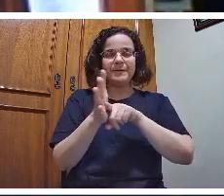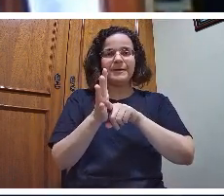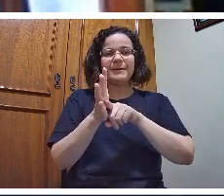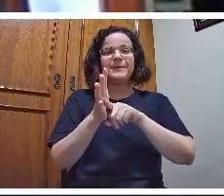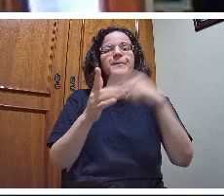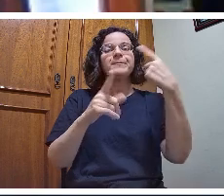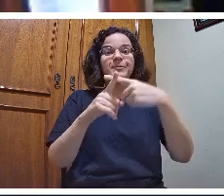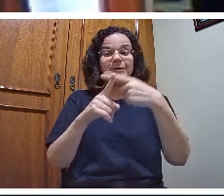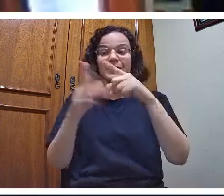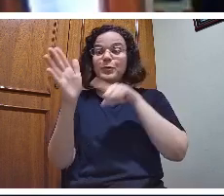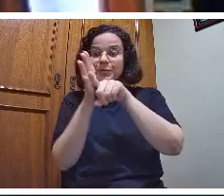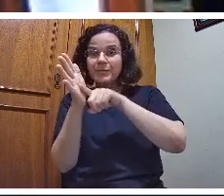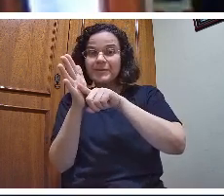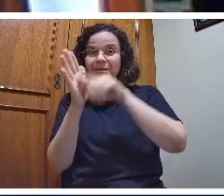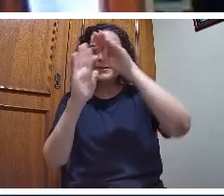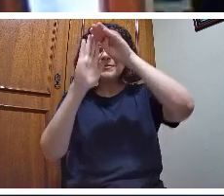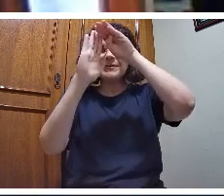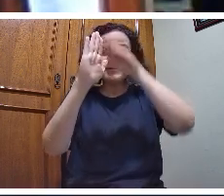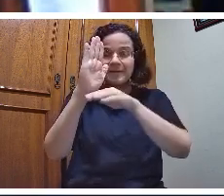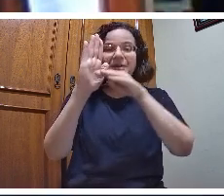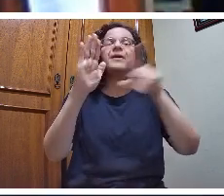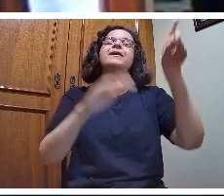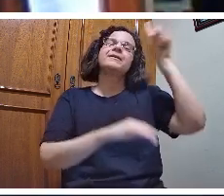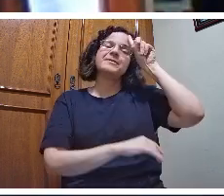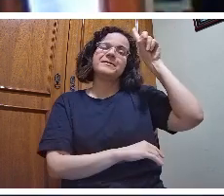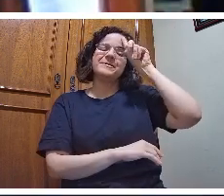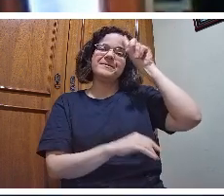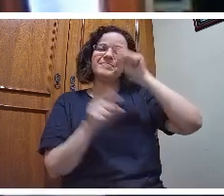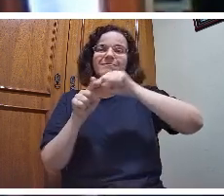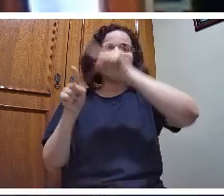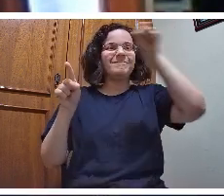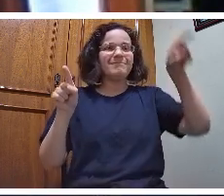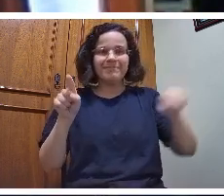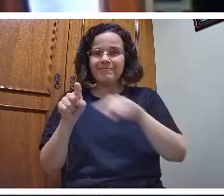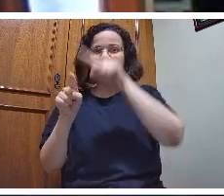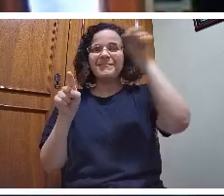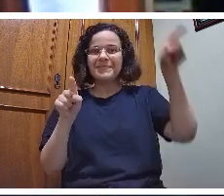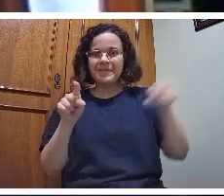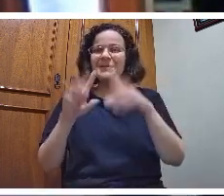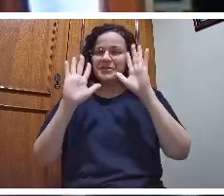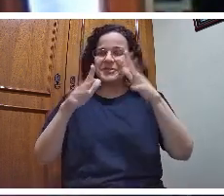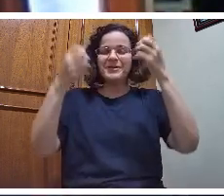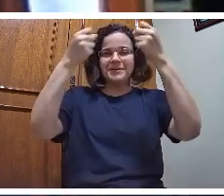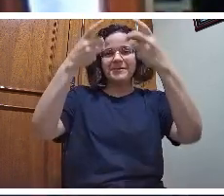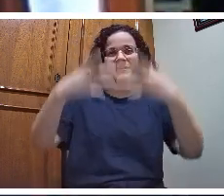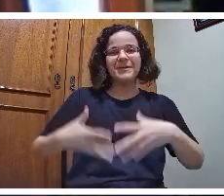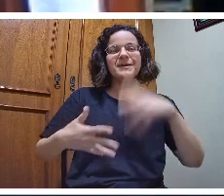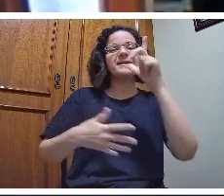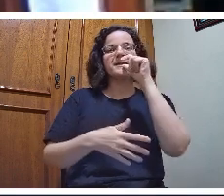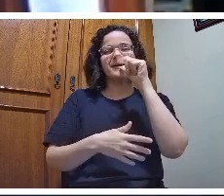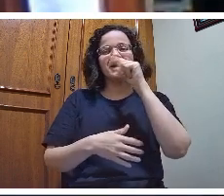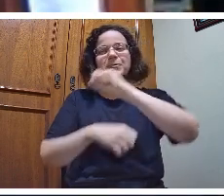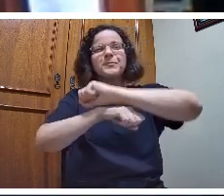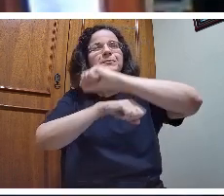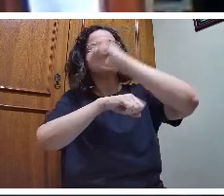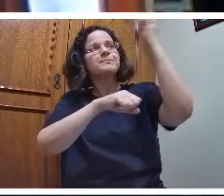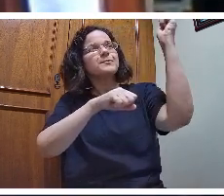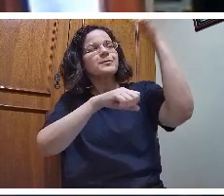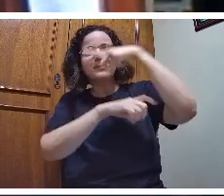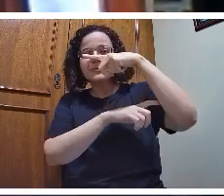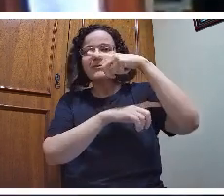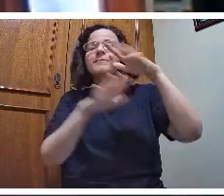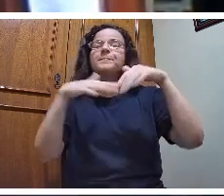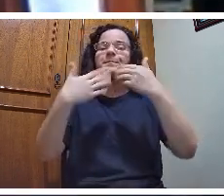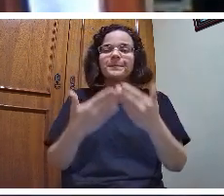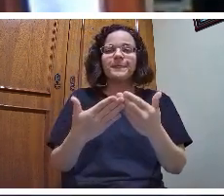desça ao cotidiano. É aquilo que estava explicando da água, do sol. Isto é, o conhecimento